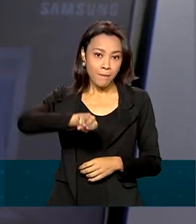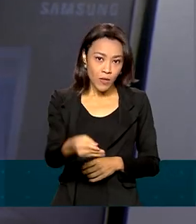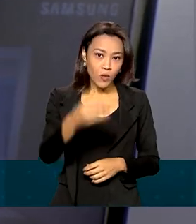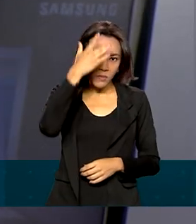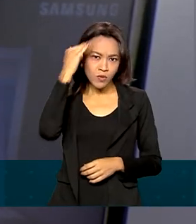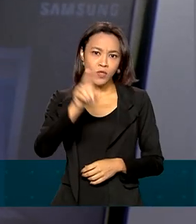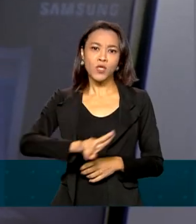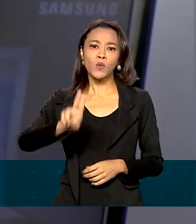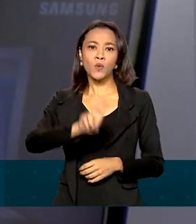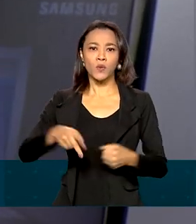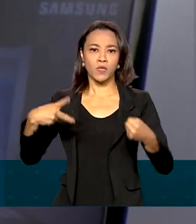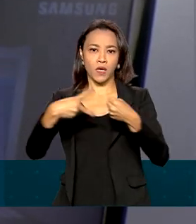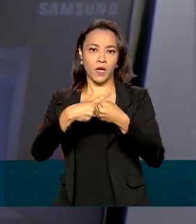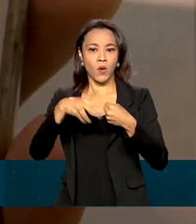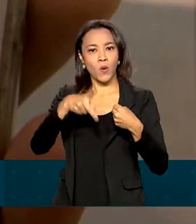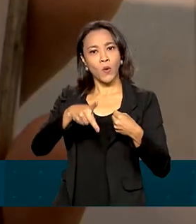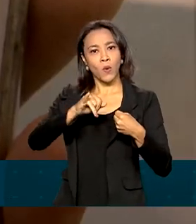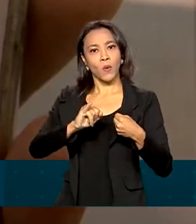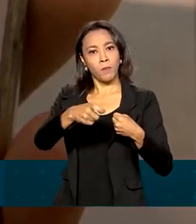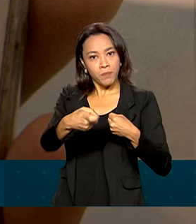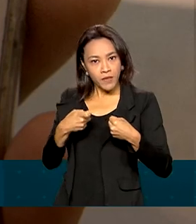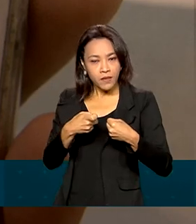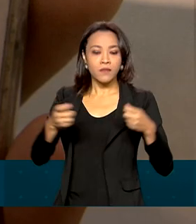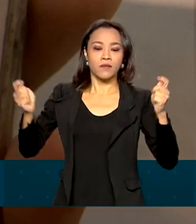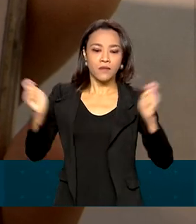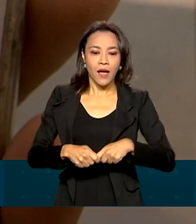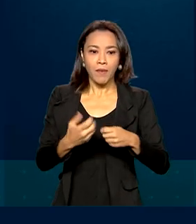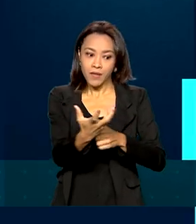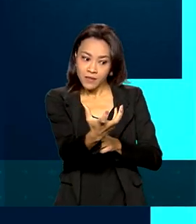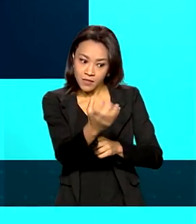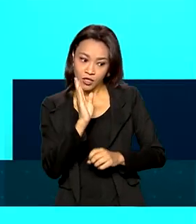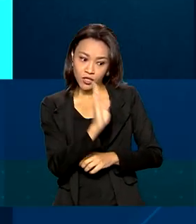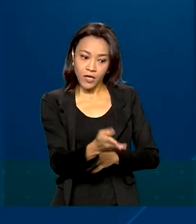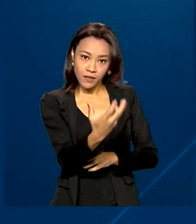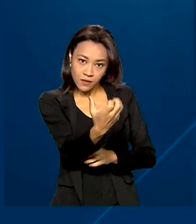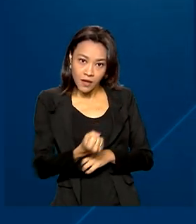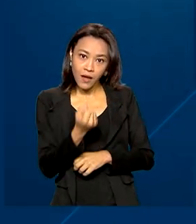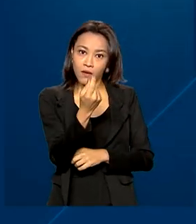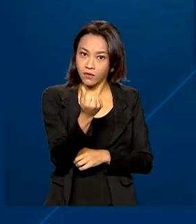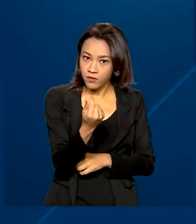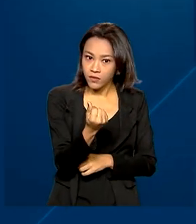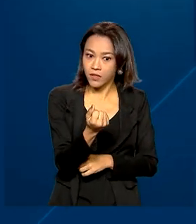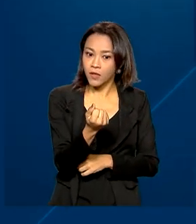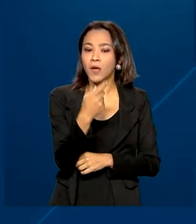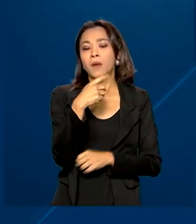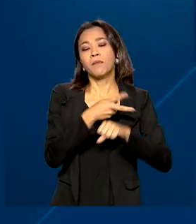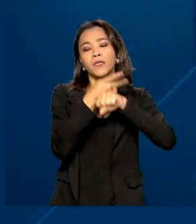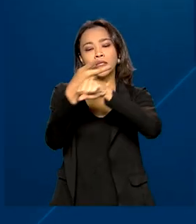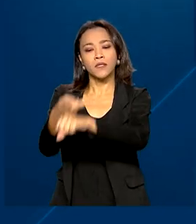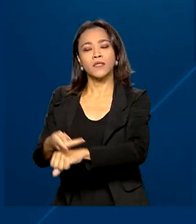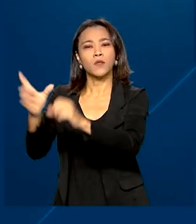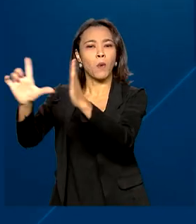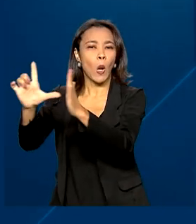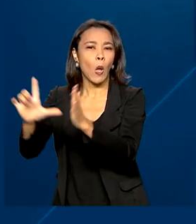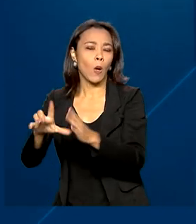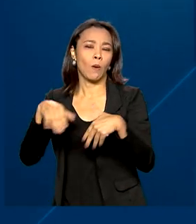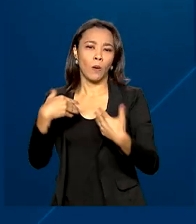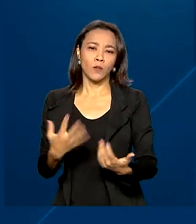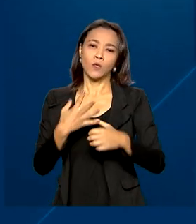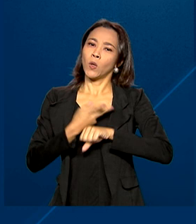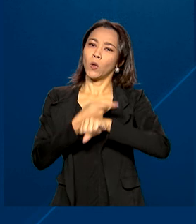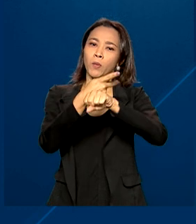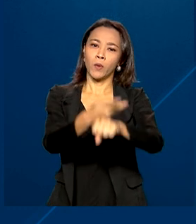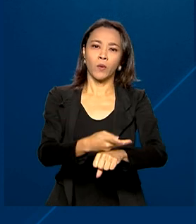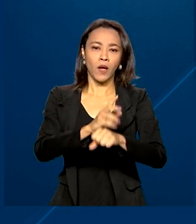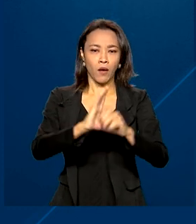usam o PIC-S vão poder sacar dinheiro direto no comércio. Basta o cliente ir até uma loja ou uma padaria, por exemplo,